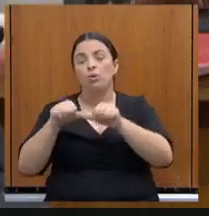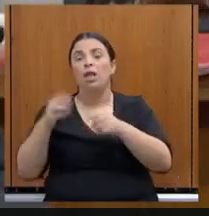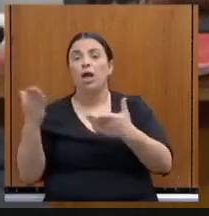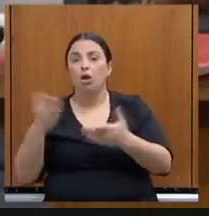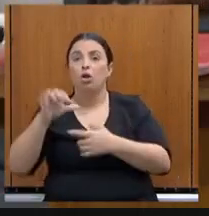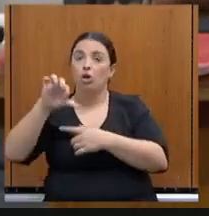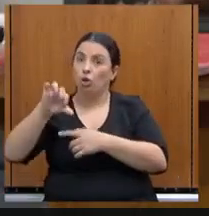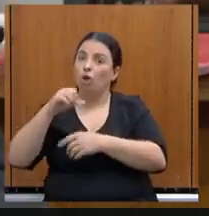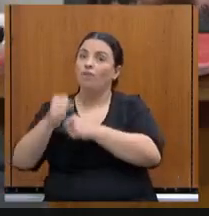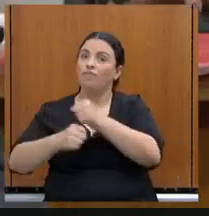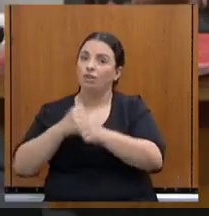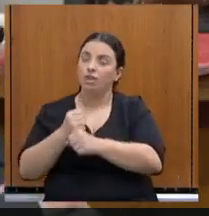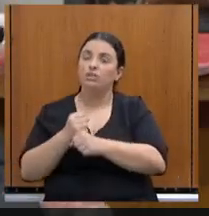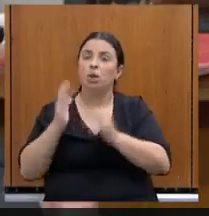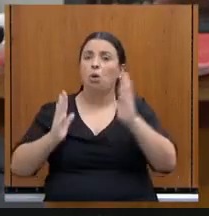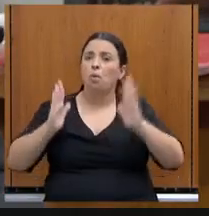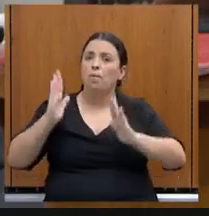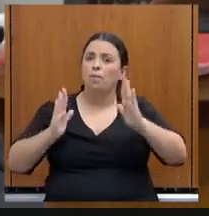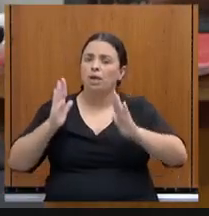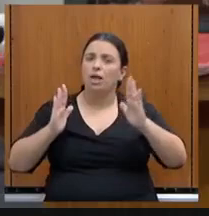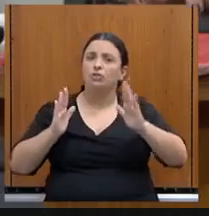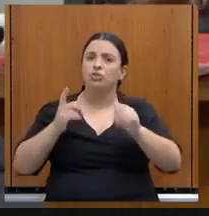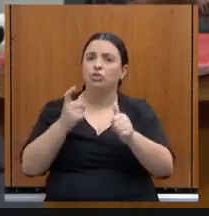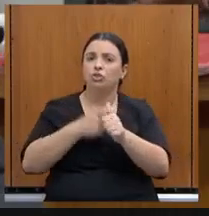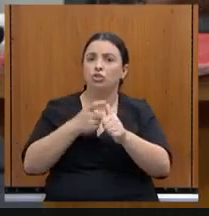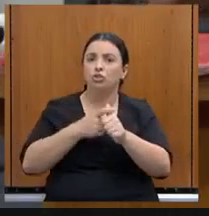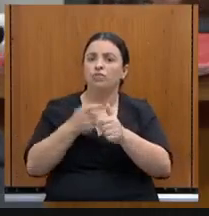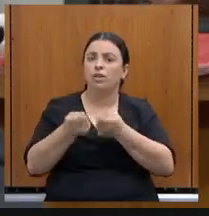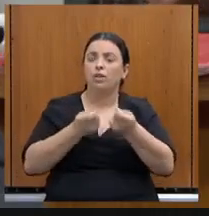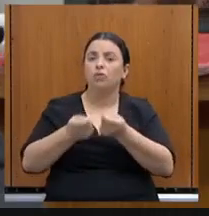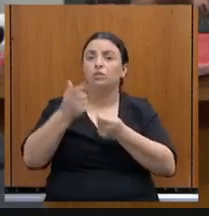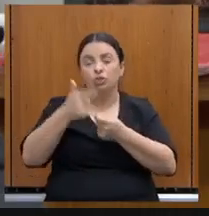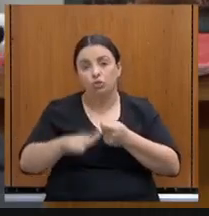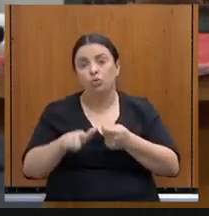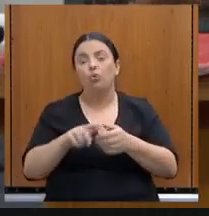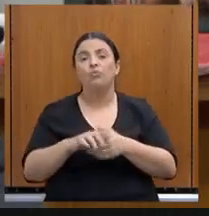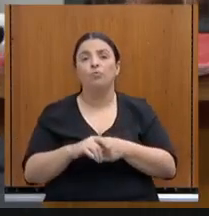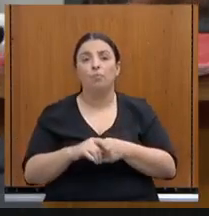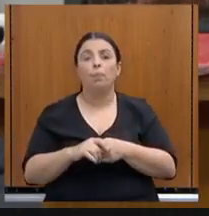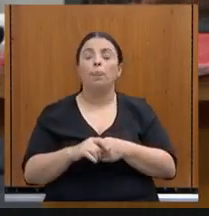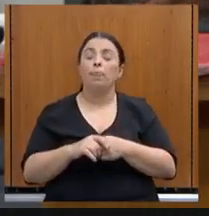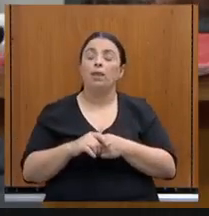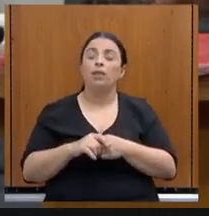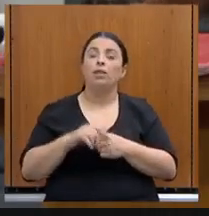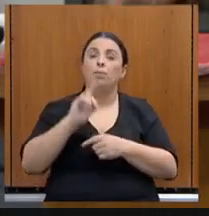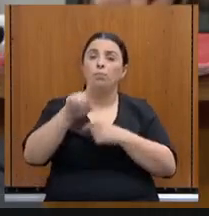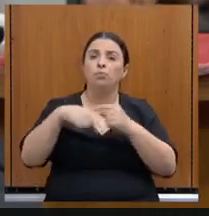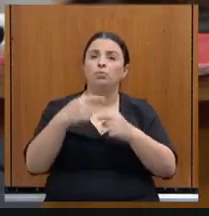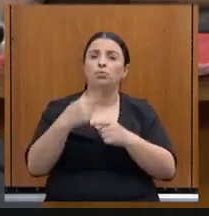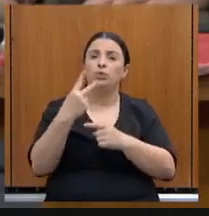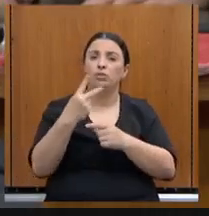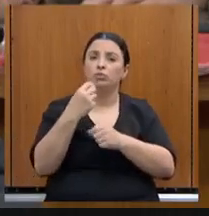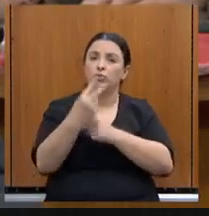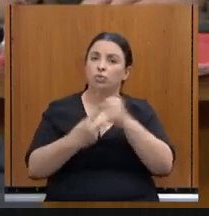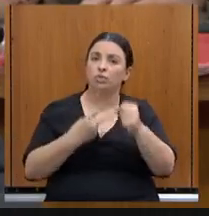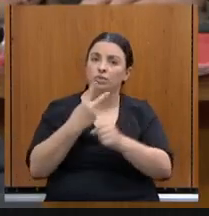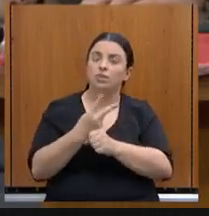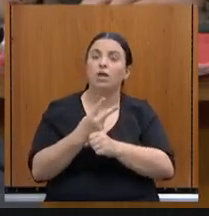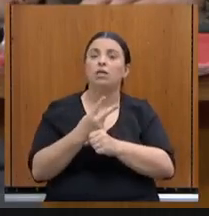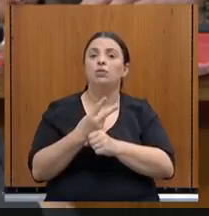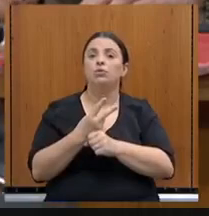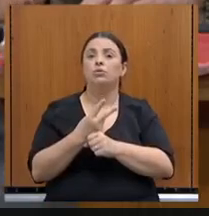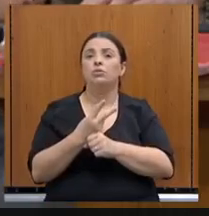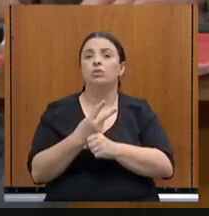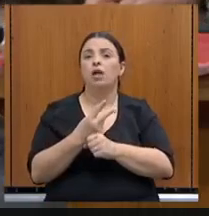anos de prazo de refinanciamento, carência de um ano de pagamento da dívida e, a partir do segundo ano, evolução de pagamento da dívida, a razão de 11